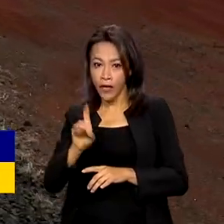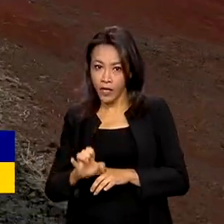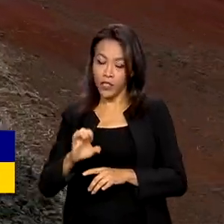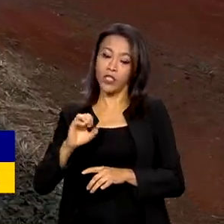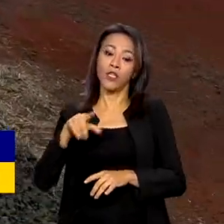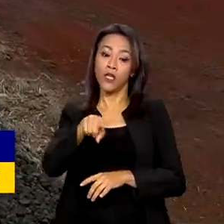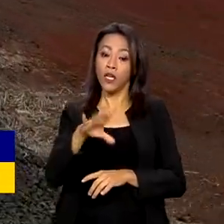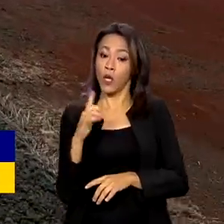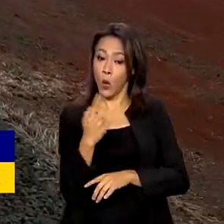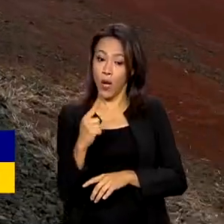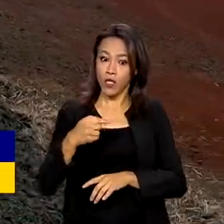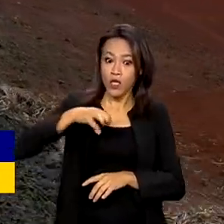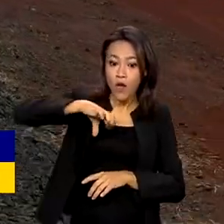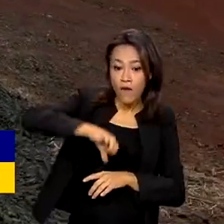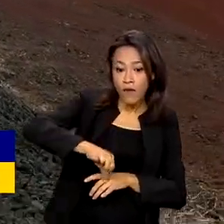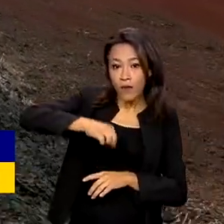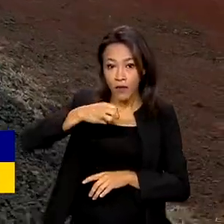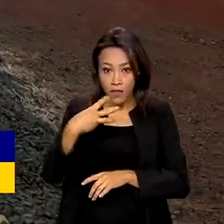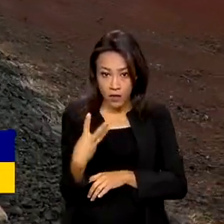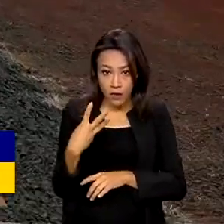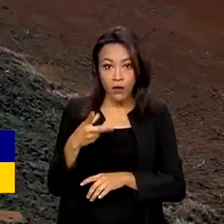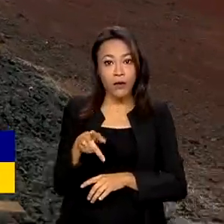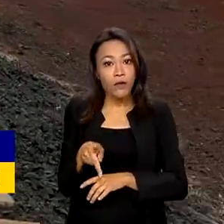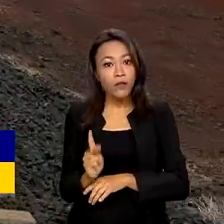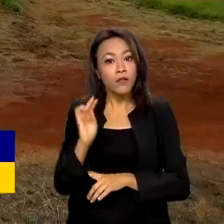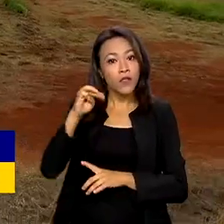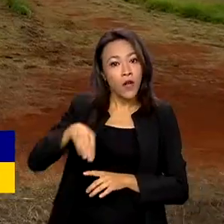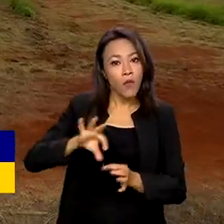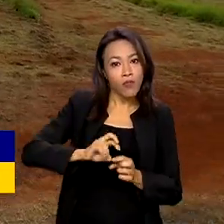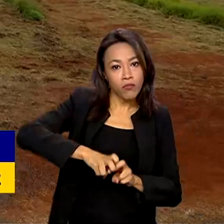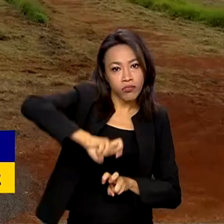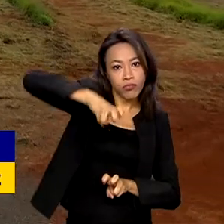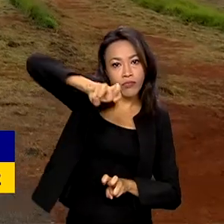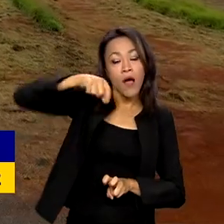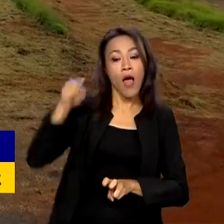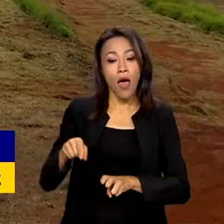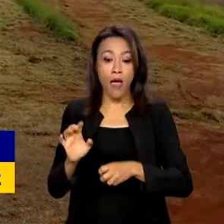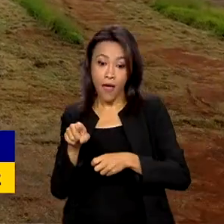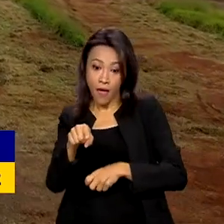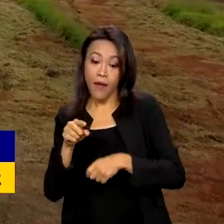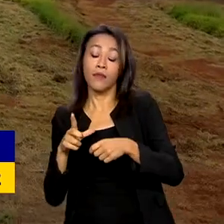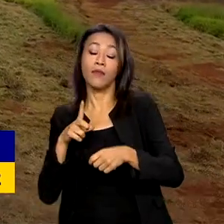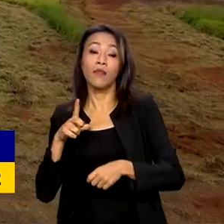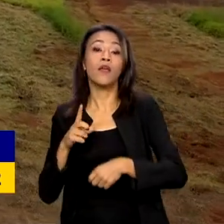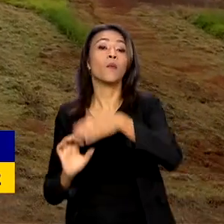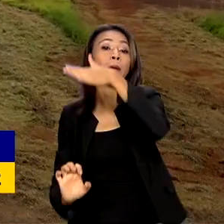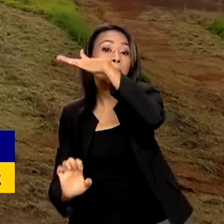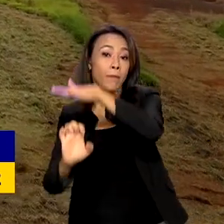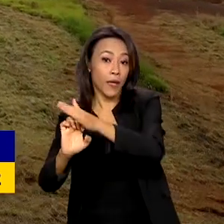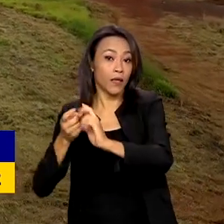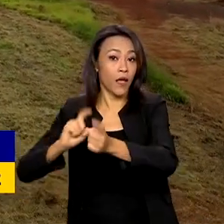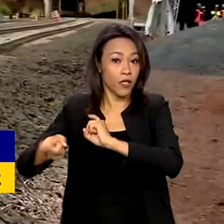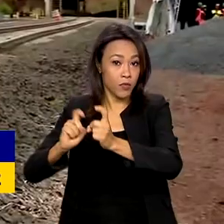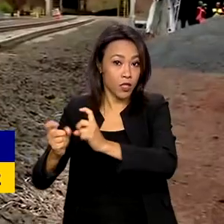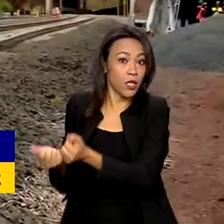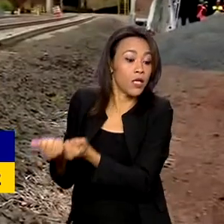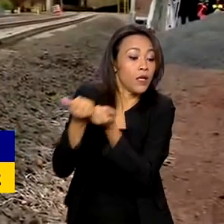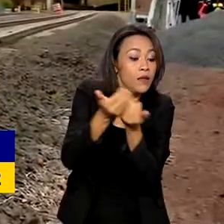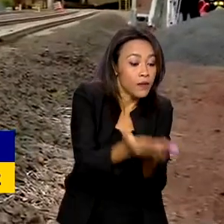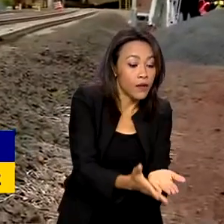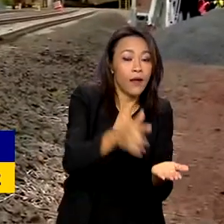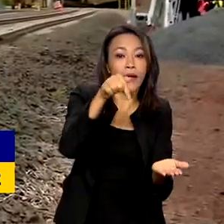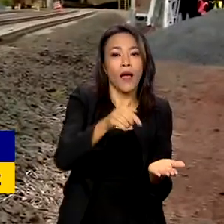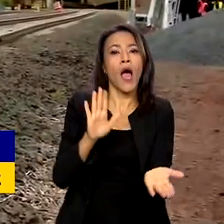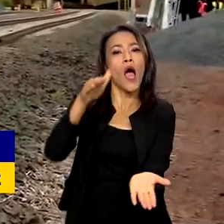93 quilômetros. O trecho é administrado pela concessionária Rumo, que entrega nesta sexta-feira a